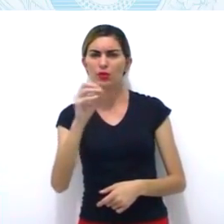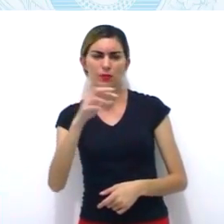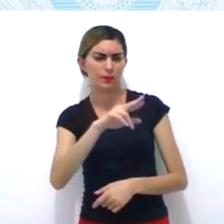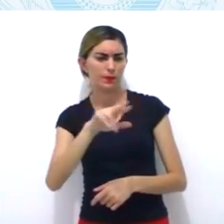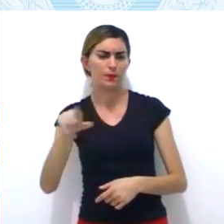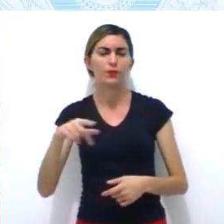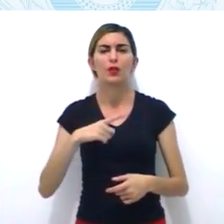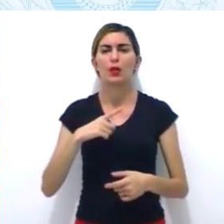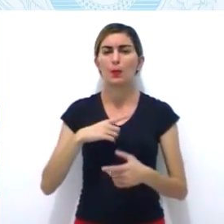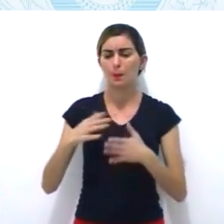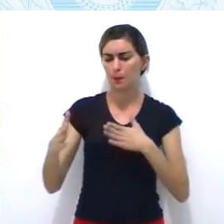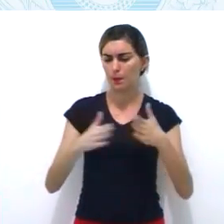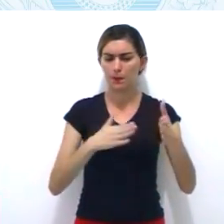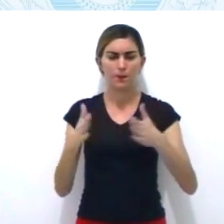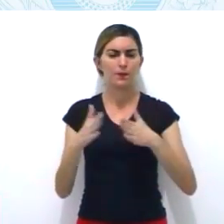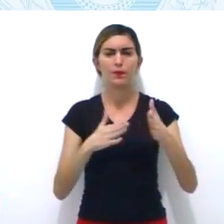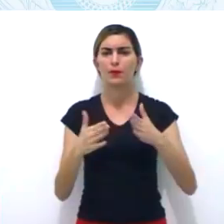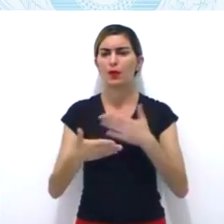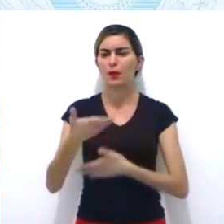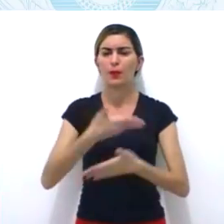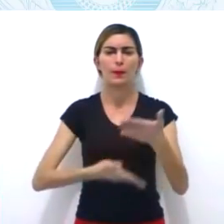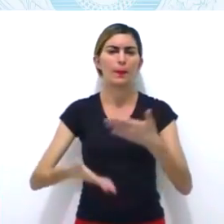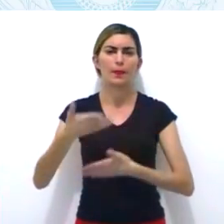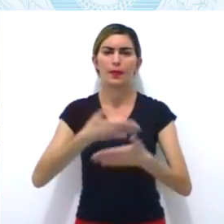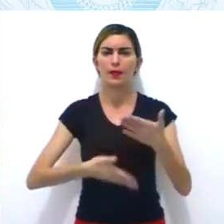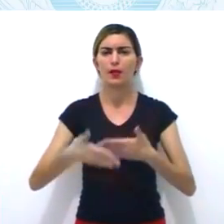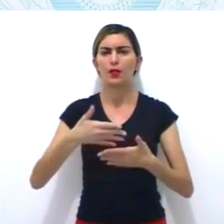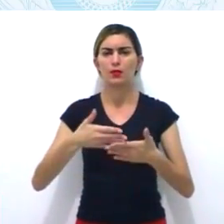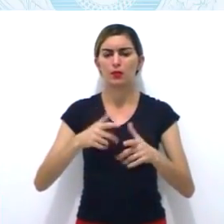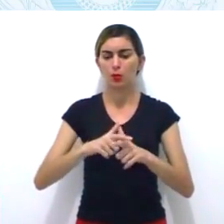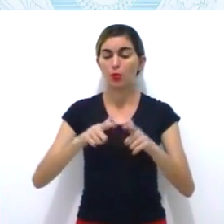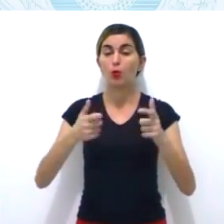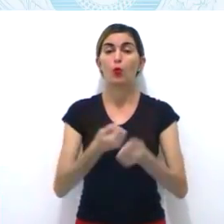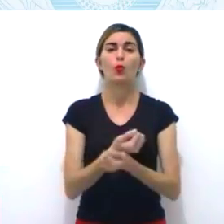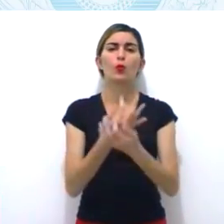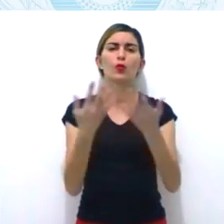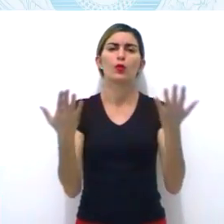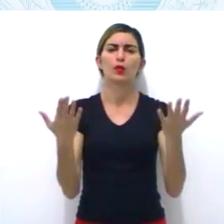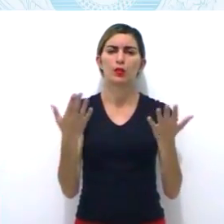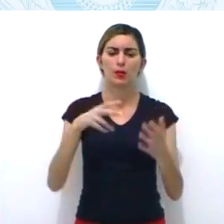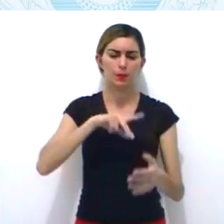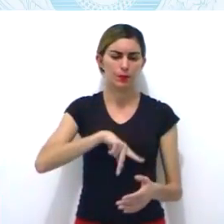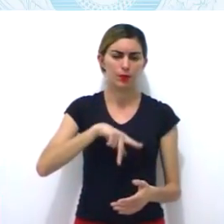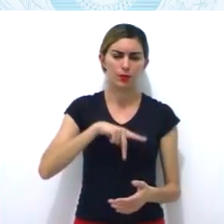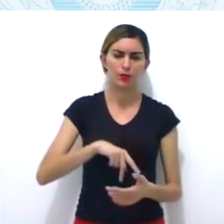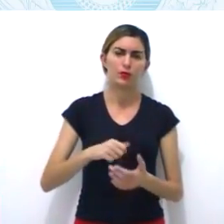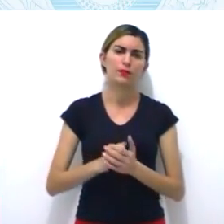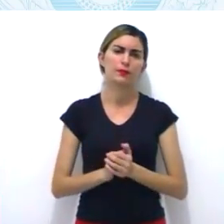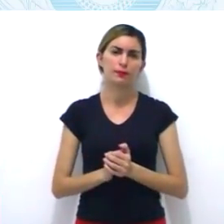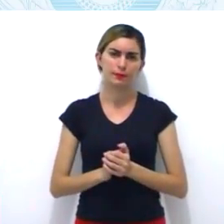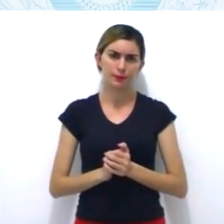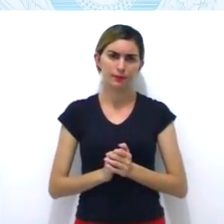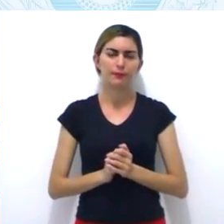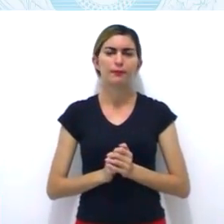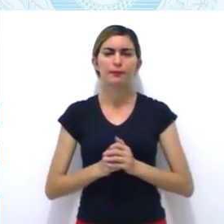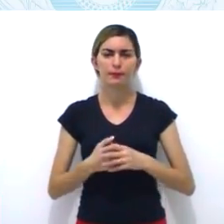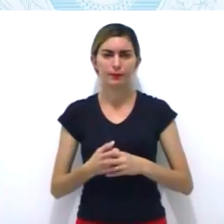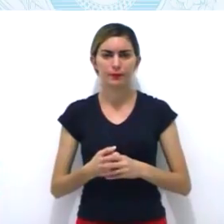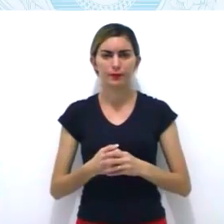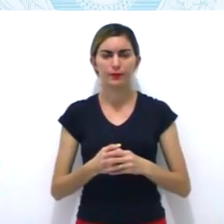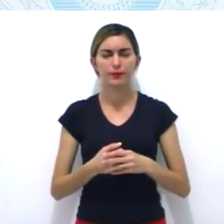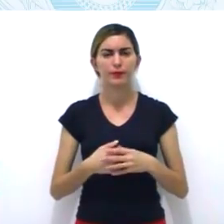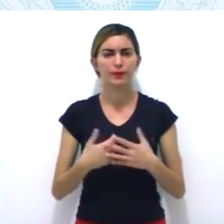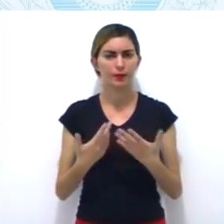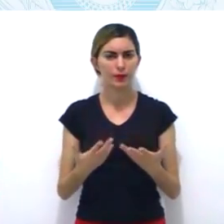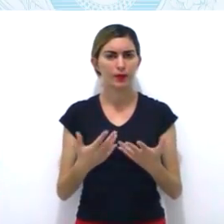públicos. Então, a comitiva chegou, então aumentou a quantidade de portugueses em cargos públicos.